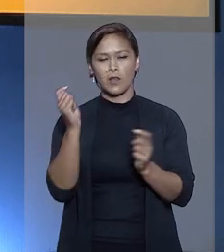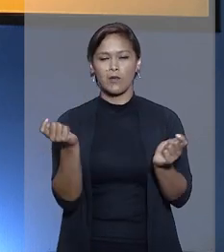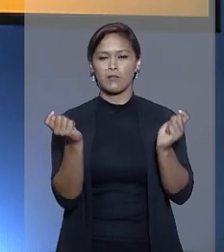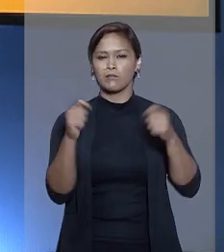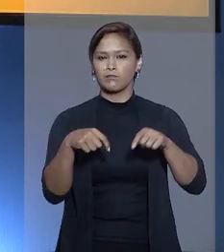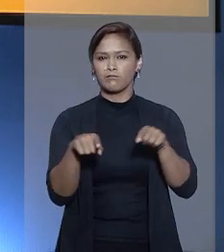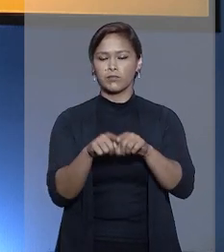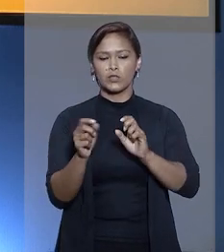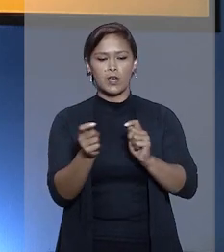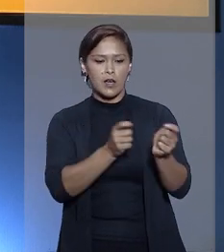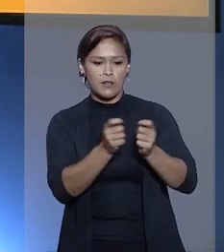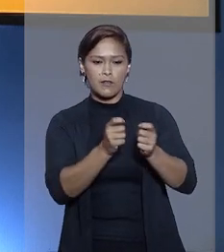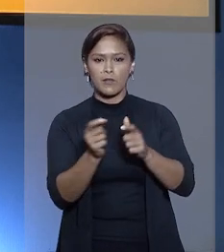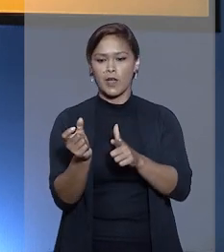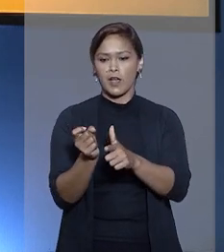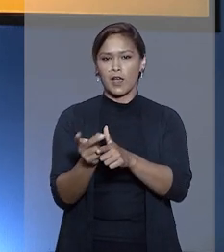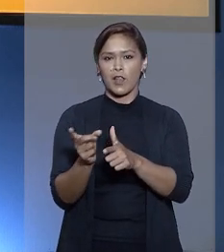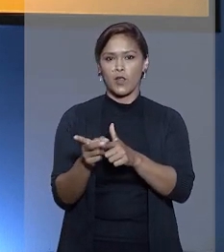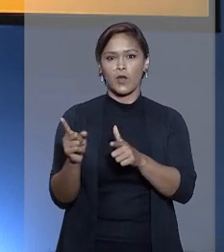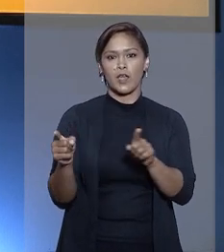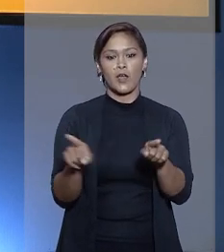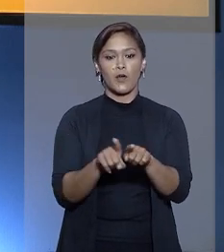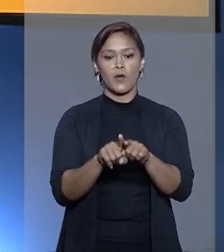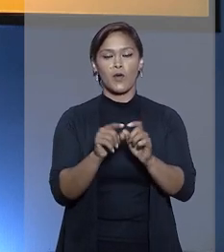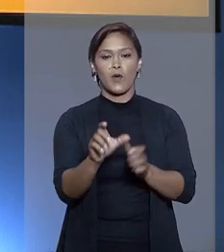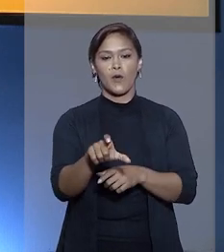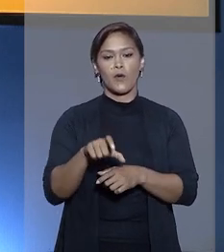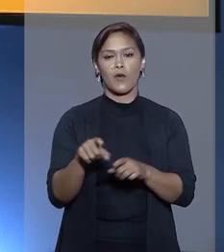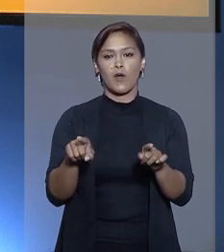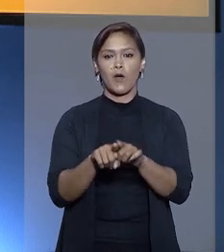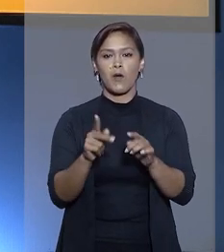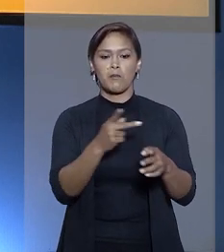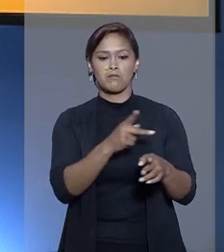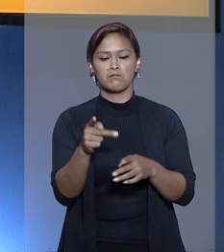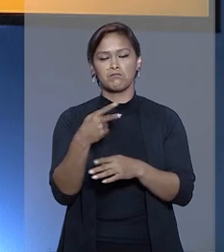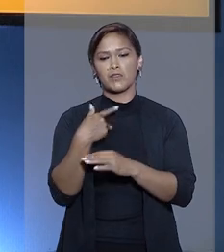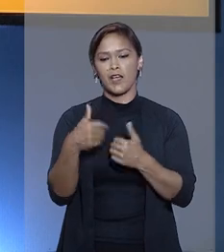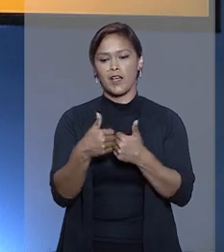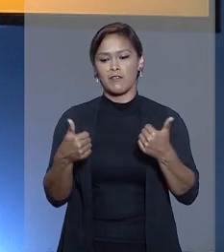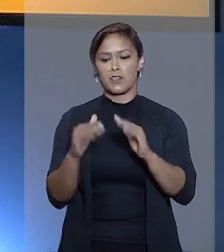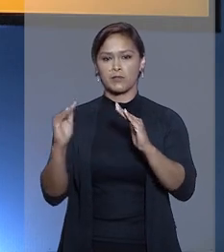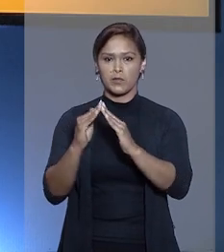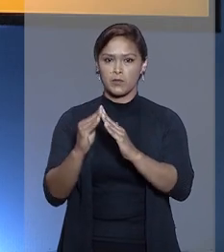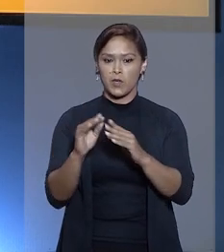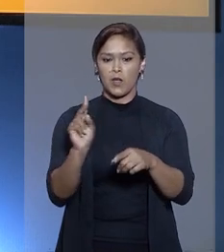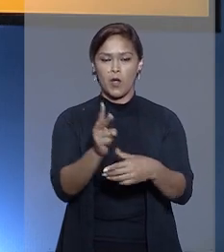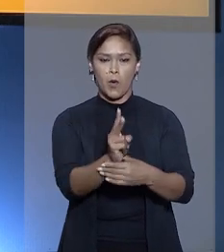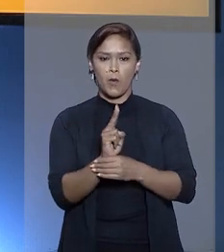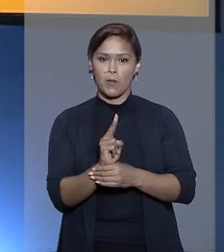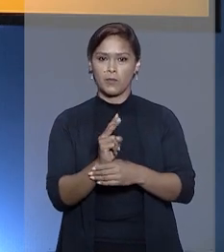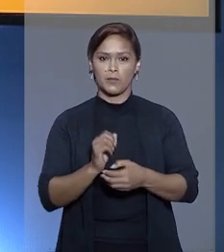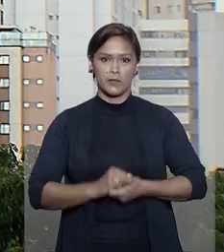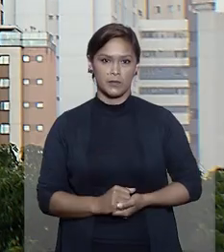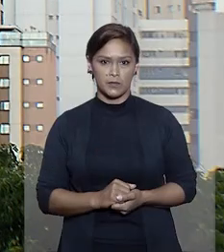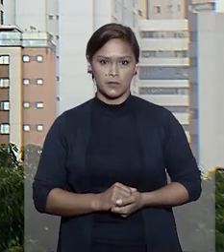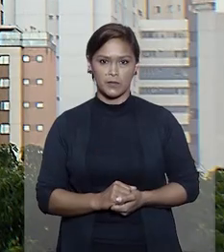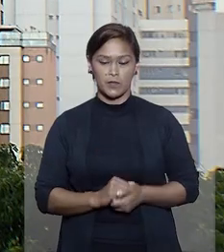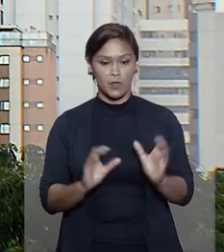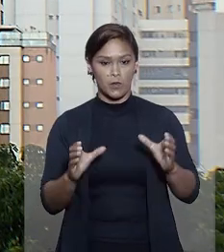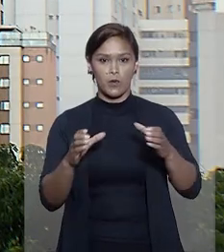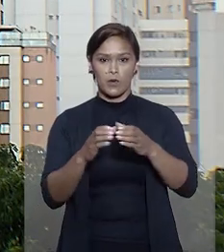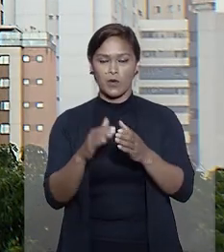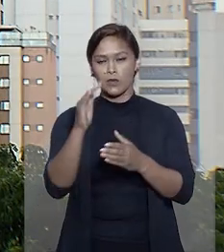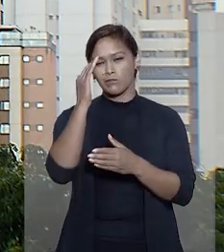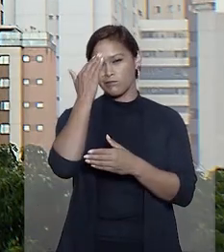não é cabível o arbitramento de aluguel em favor de coproprietário, afastado do imóvel por medida protetiva. O